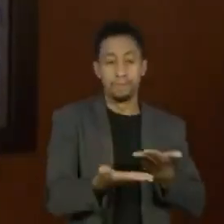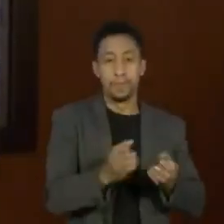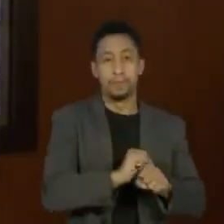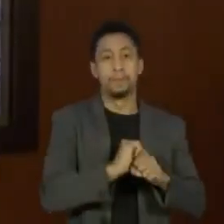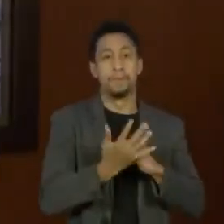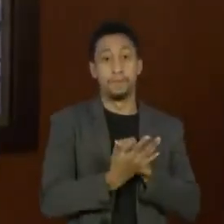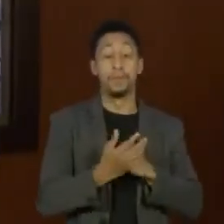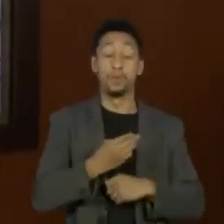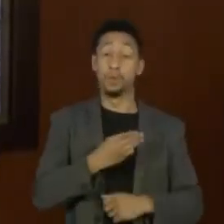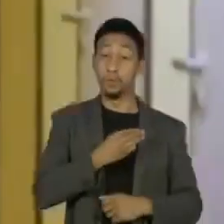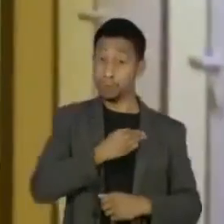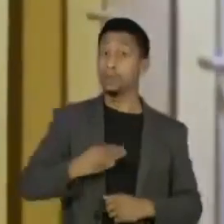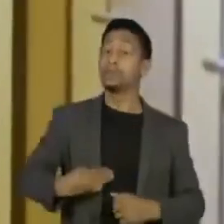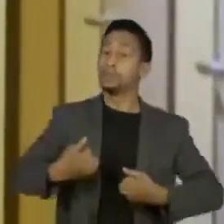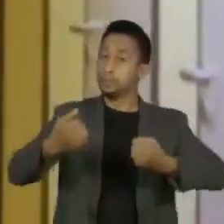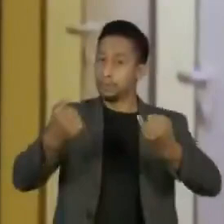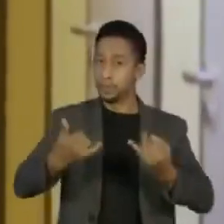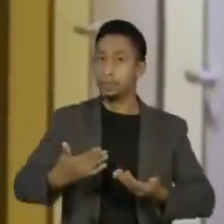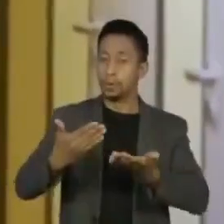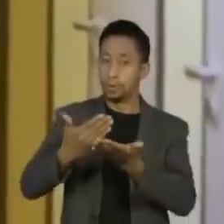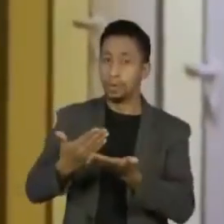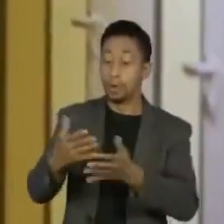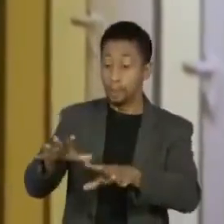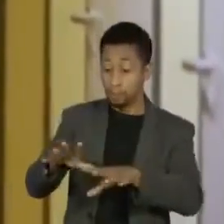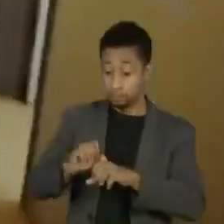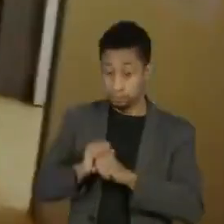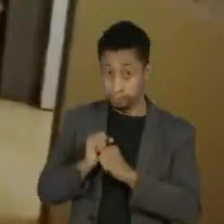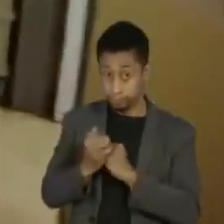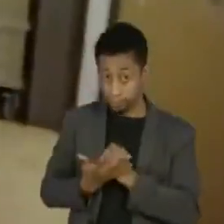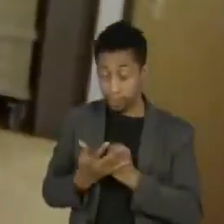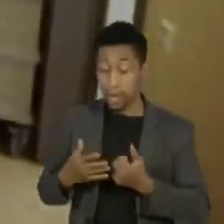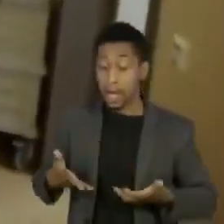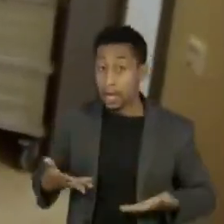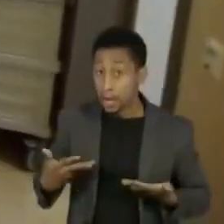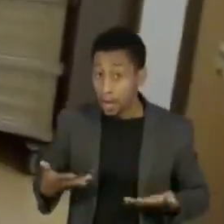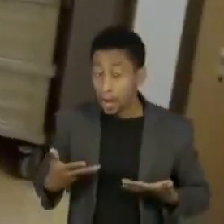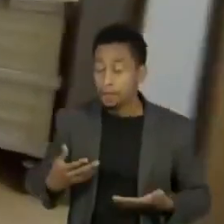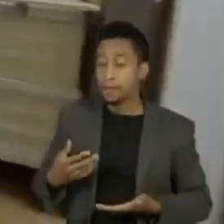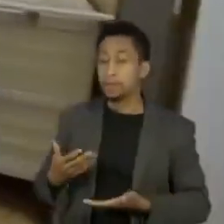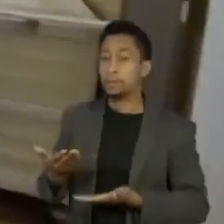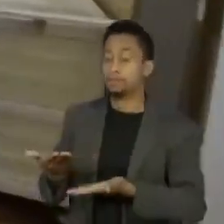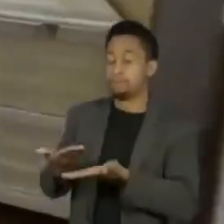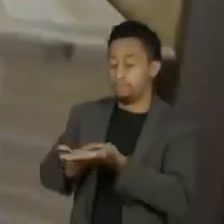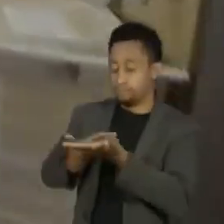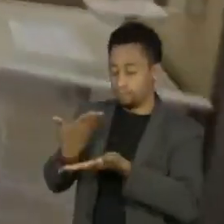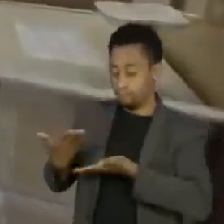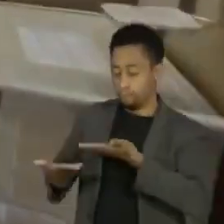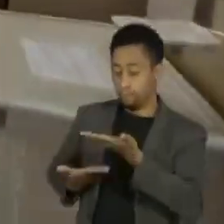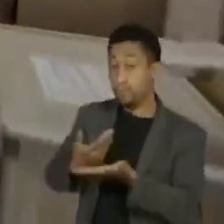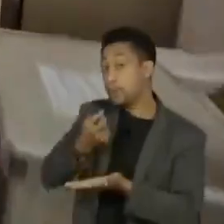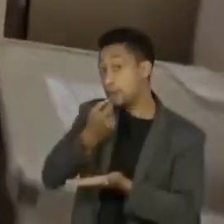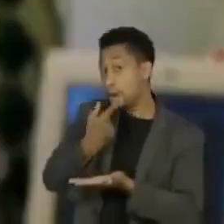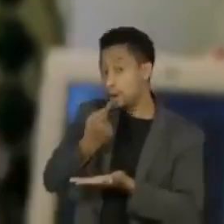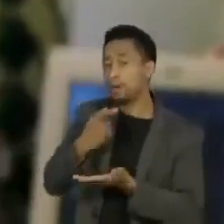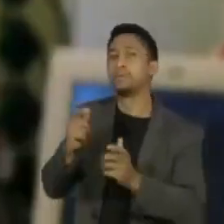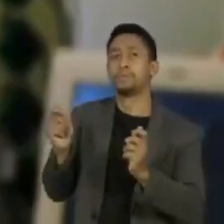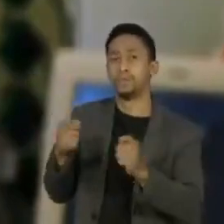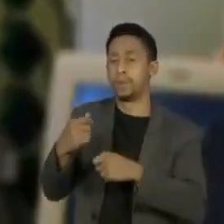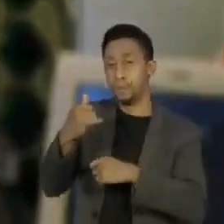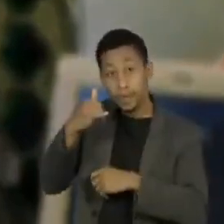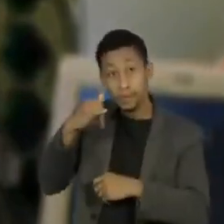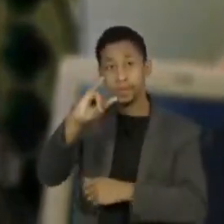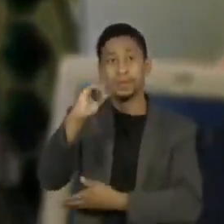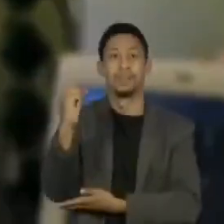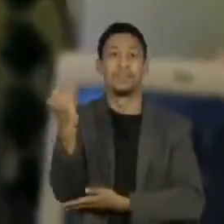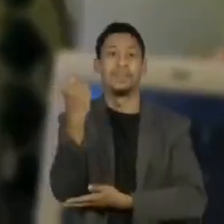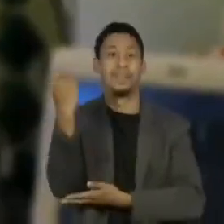o uso deste remédio nos estágios iniciais da Covid-19 pode ajudar os pacientes de alto risco a evitar a